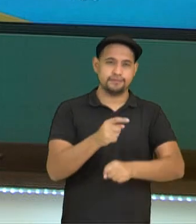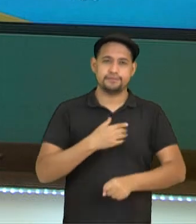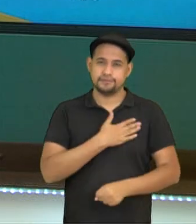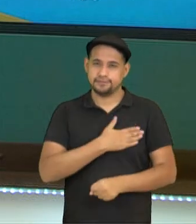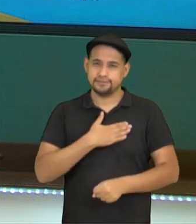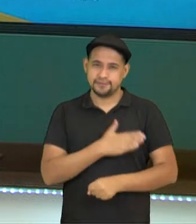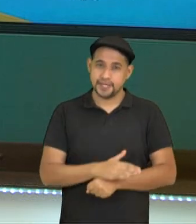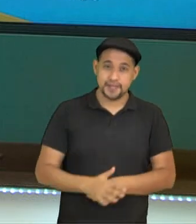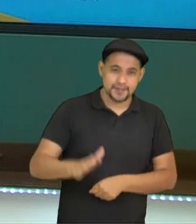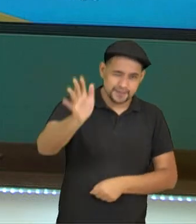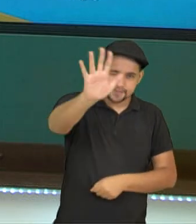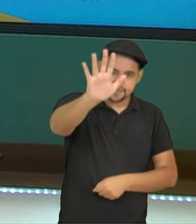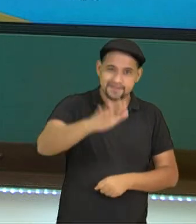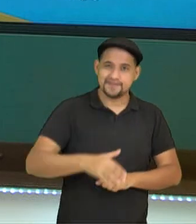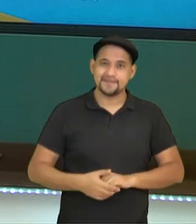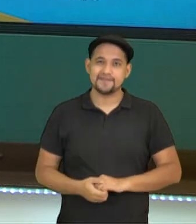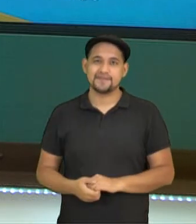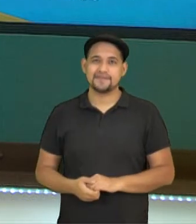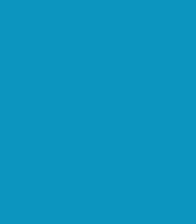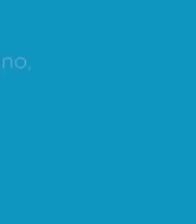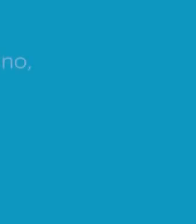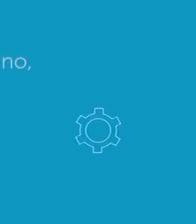que vocês tenham gostado. Até breve!